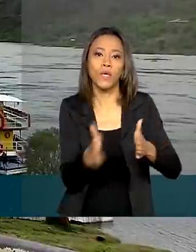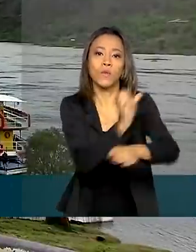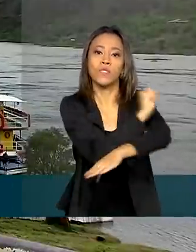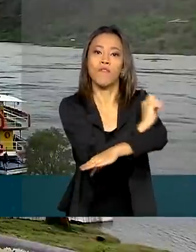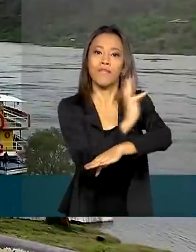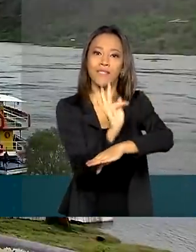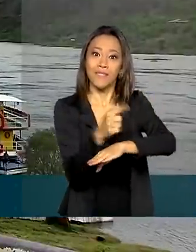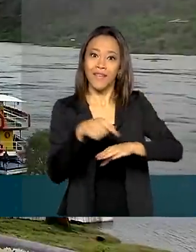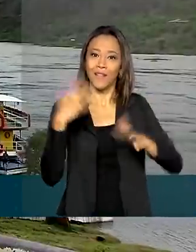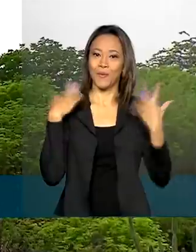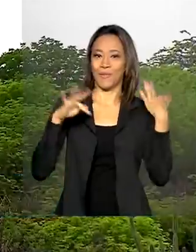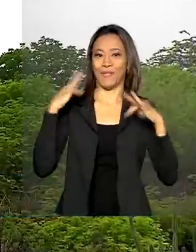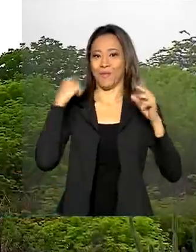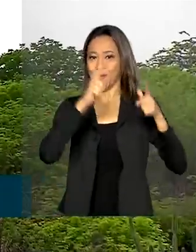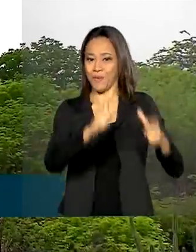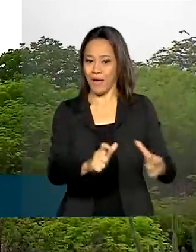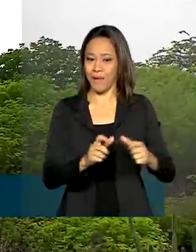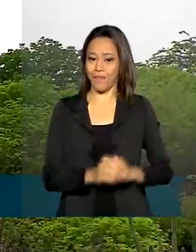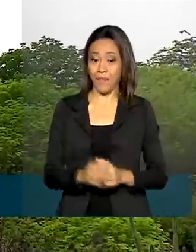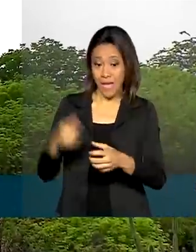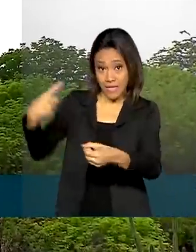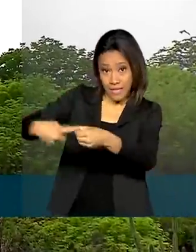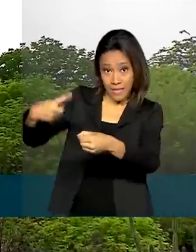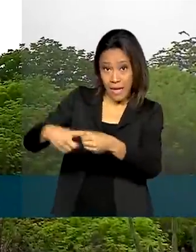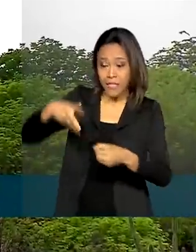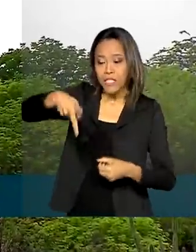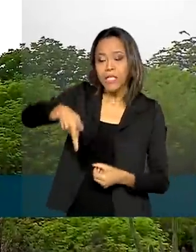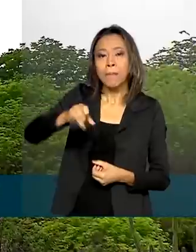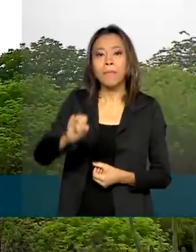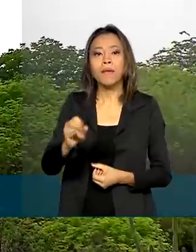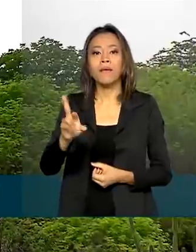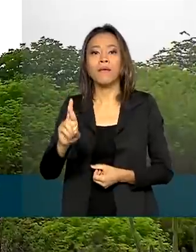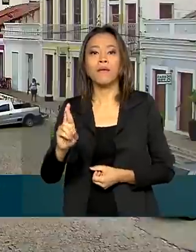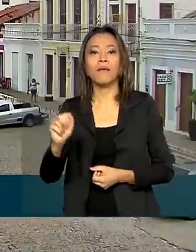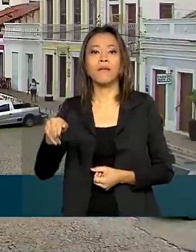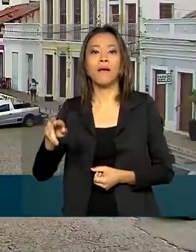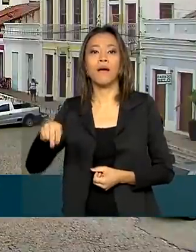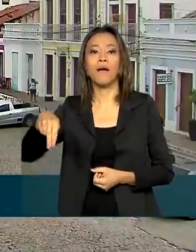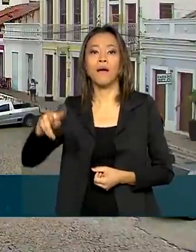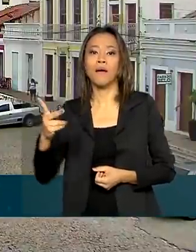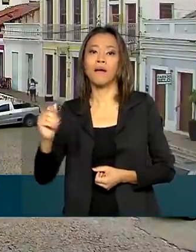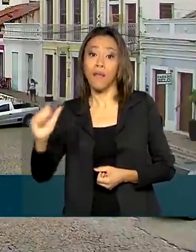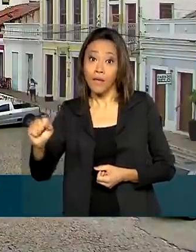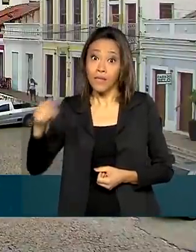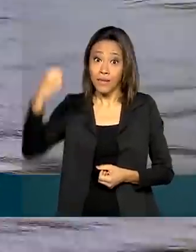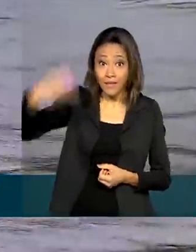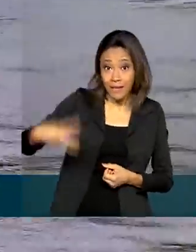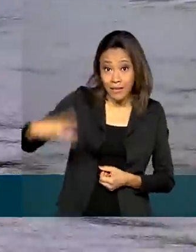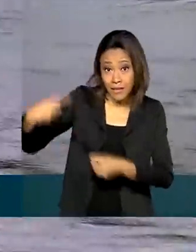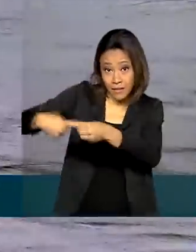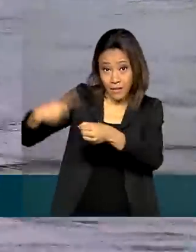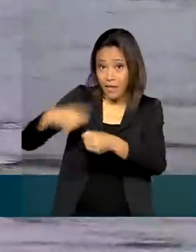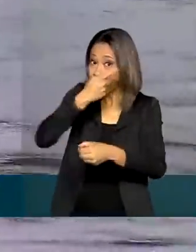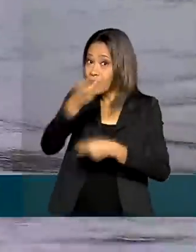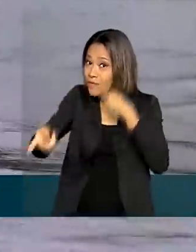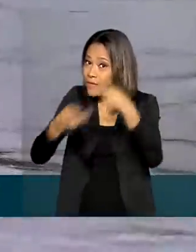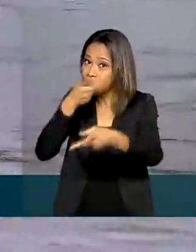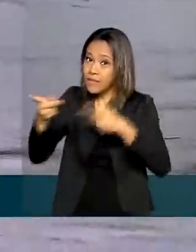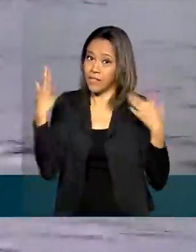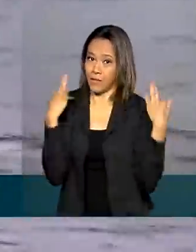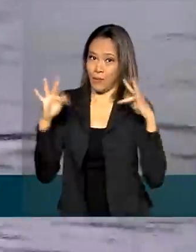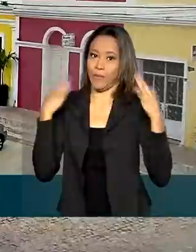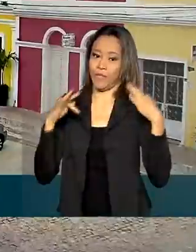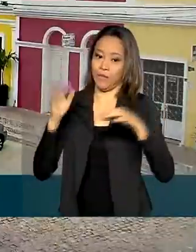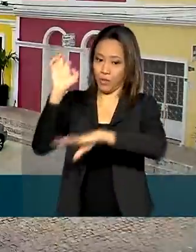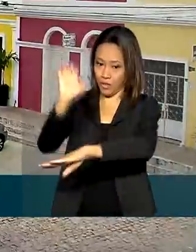atração turística do local. Piranhas é a terceira cidade que mais recebe turistas no estado de Alagoas. Além dos passeios pelo Rio